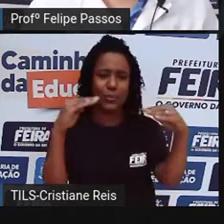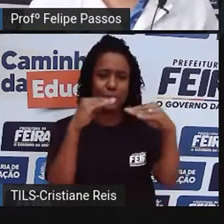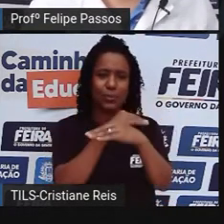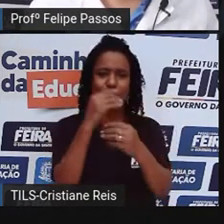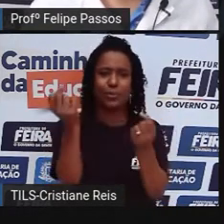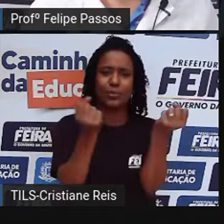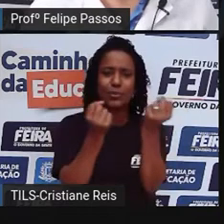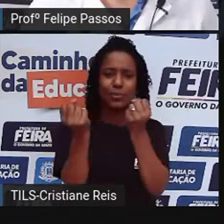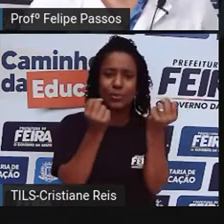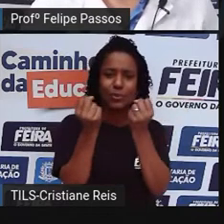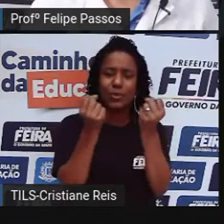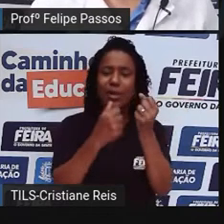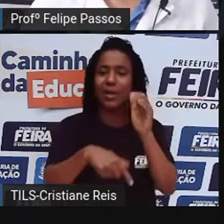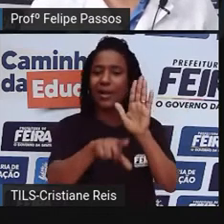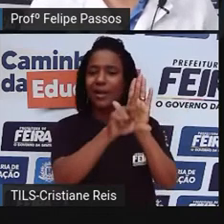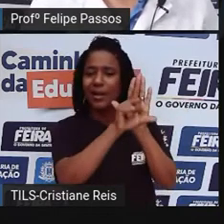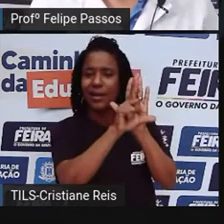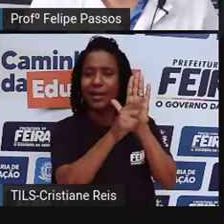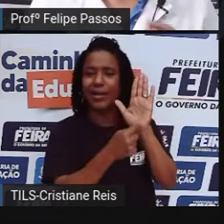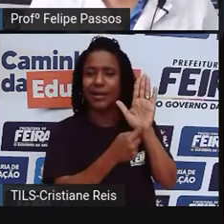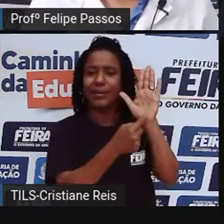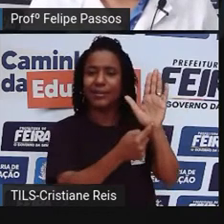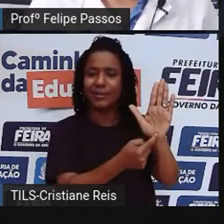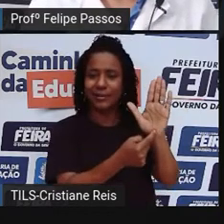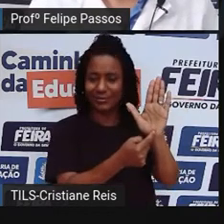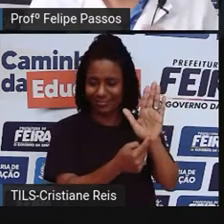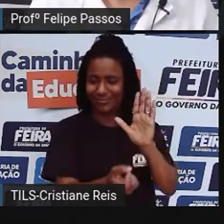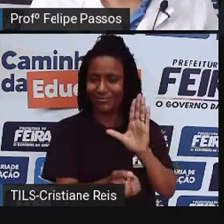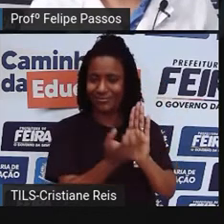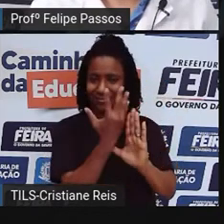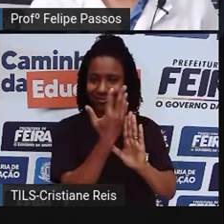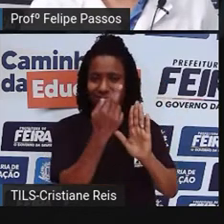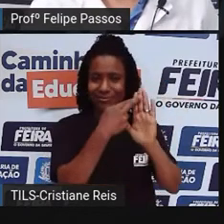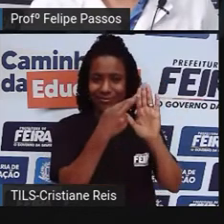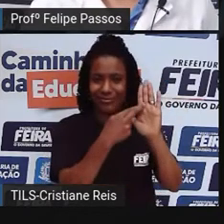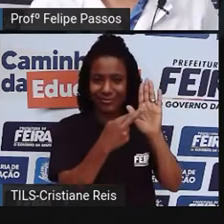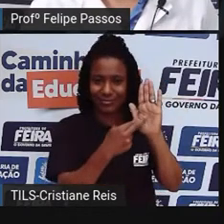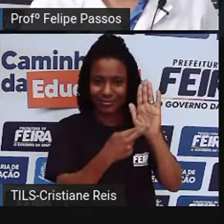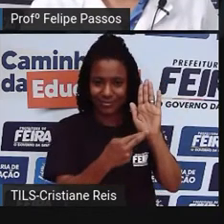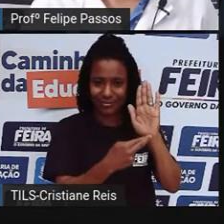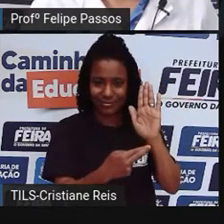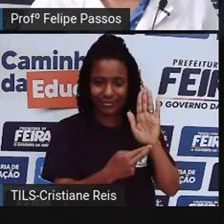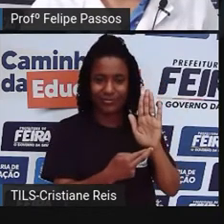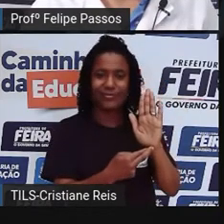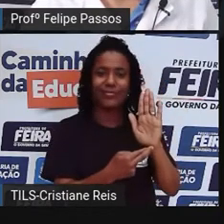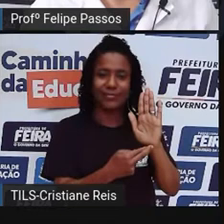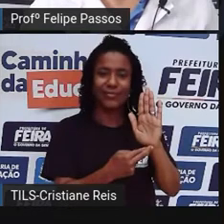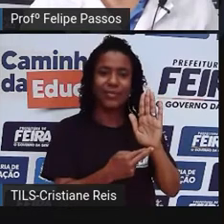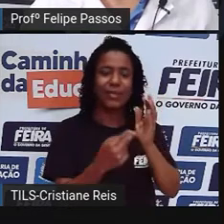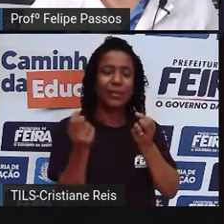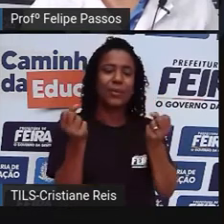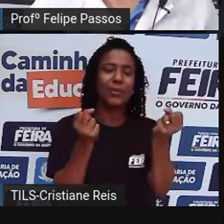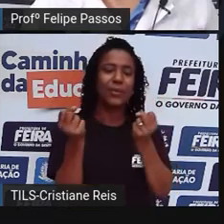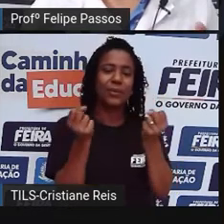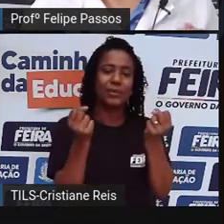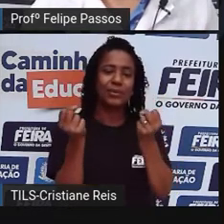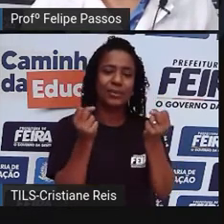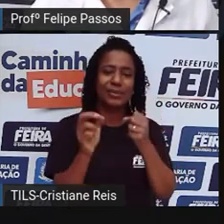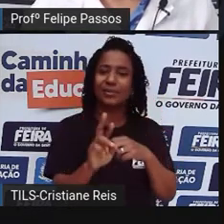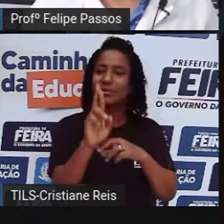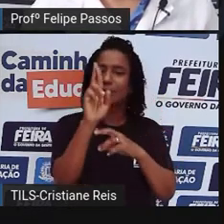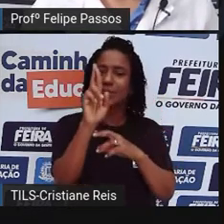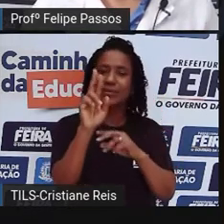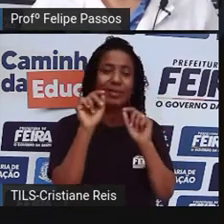é que faz cumprir as regras, quem é que regula, regulamenta o trânsito no nosso país? Existem alguns